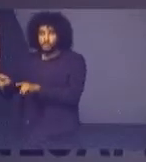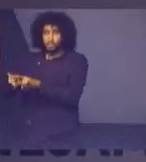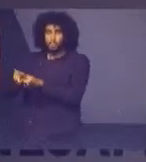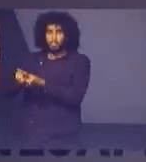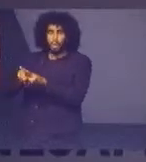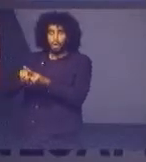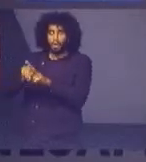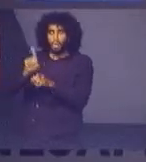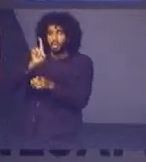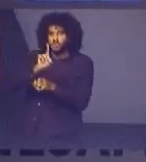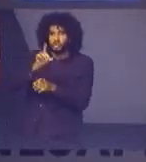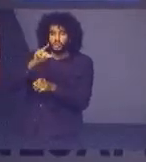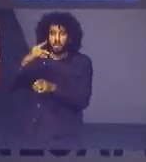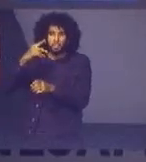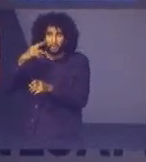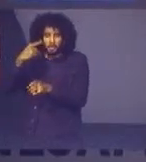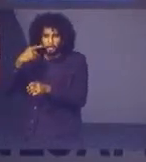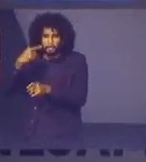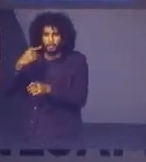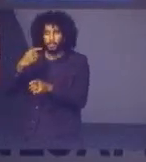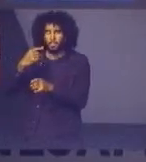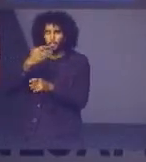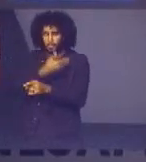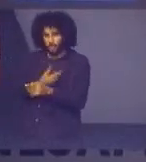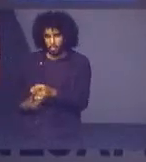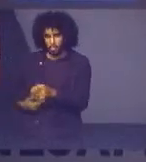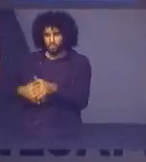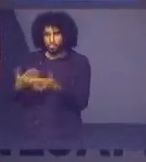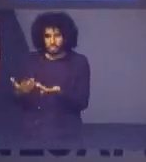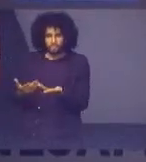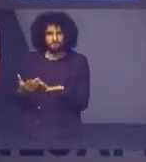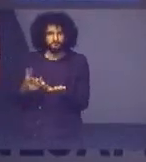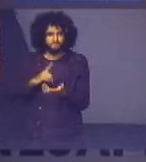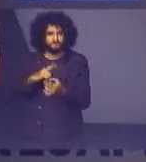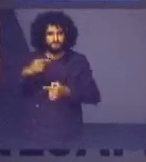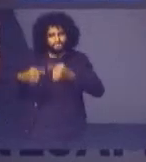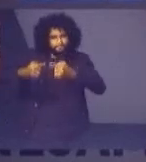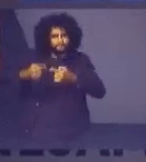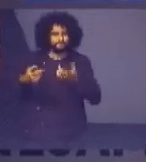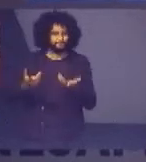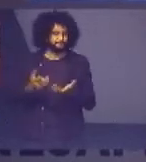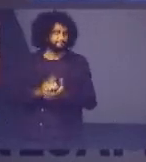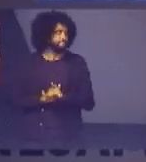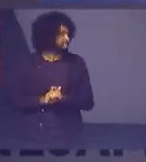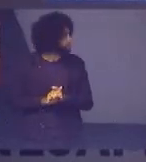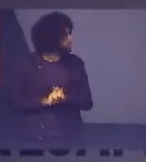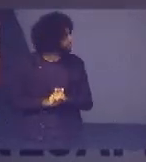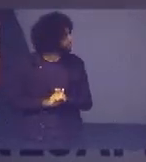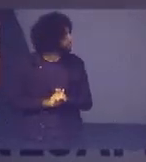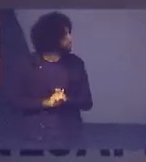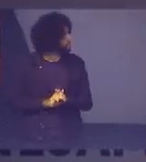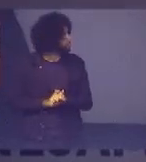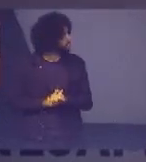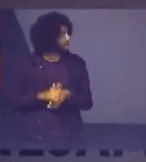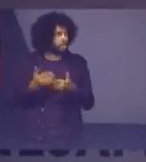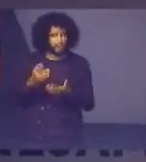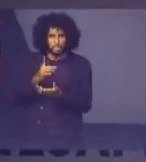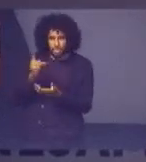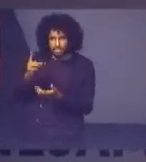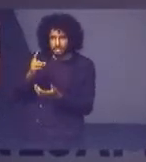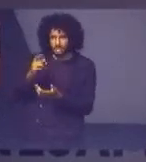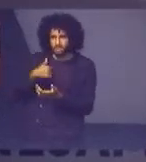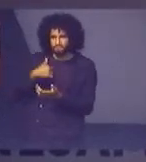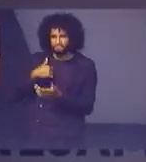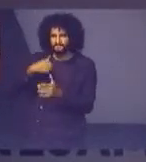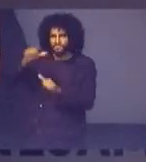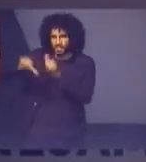públicos. E só não iam para frente, porque eram de pobres. E então, naquele dia, eu decidi mudar a história.